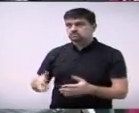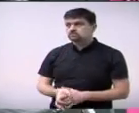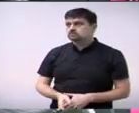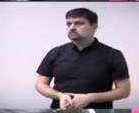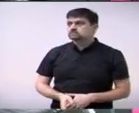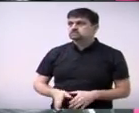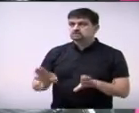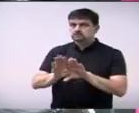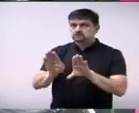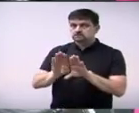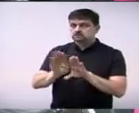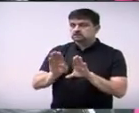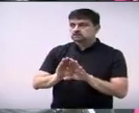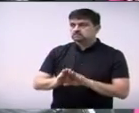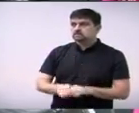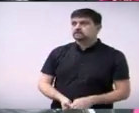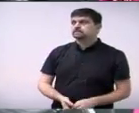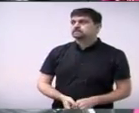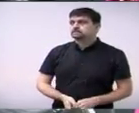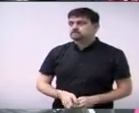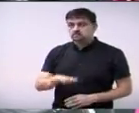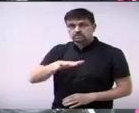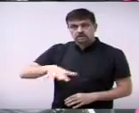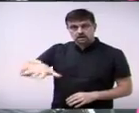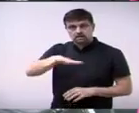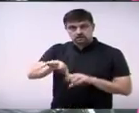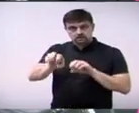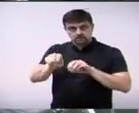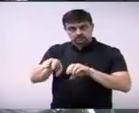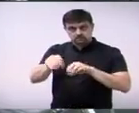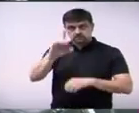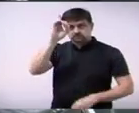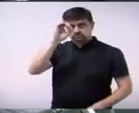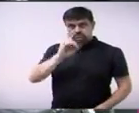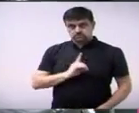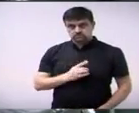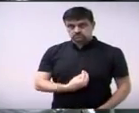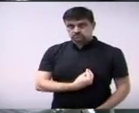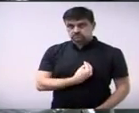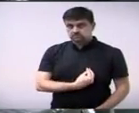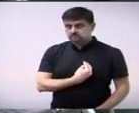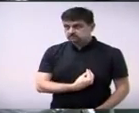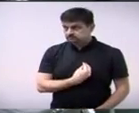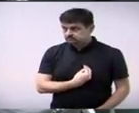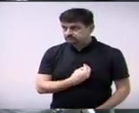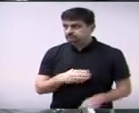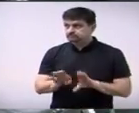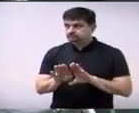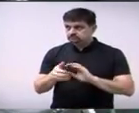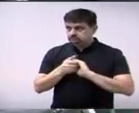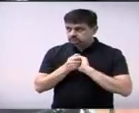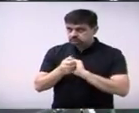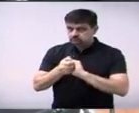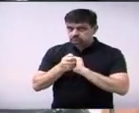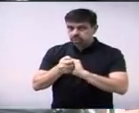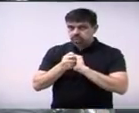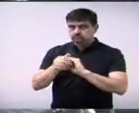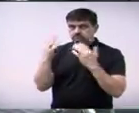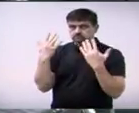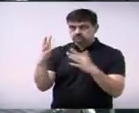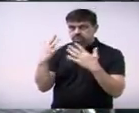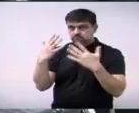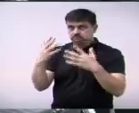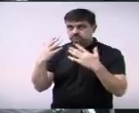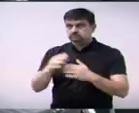do diretor de Educação, cumprimento todos os diretores, o Islaudo. Gostaria de cumprimentar a guarda